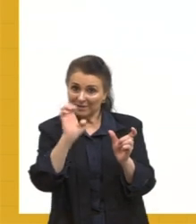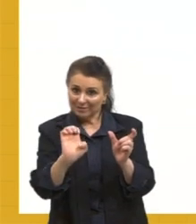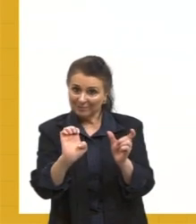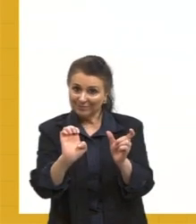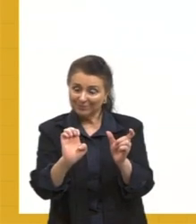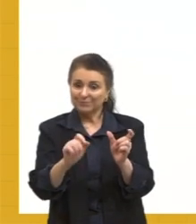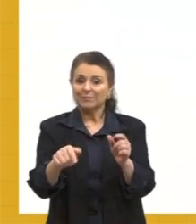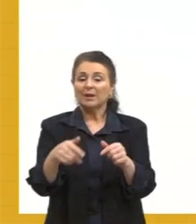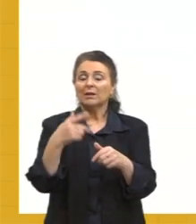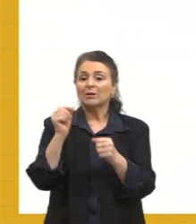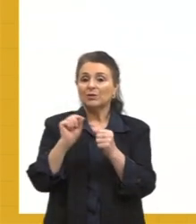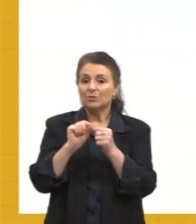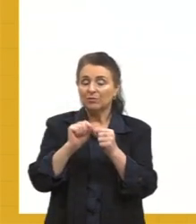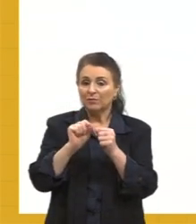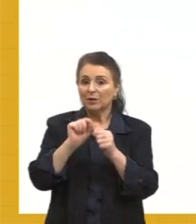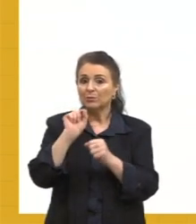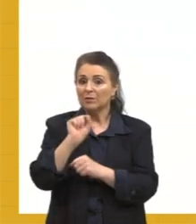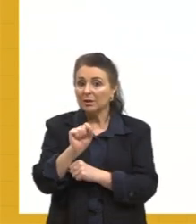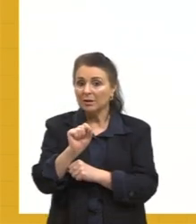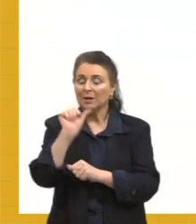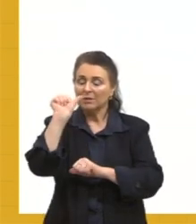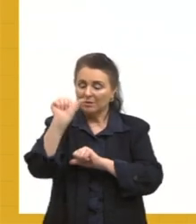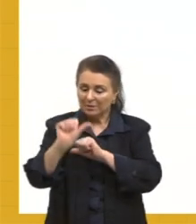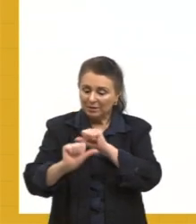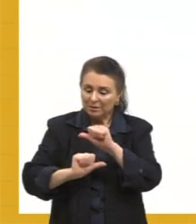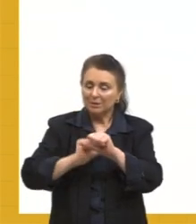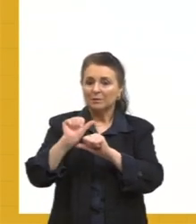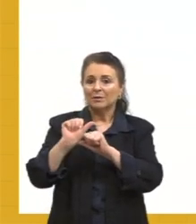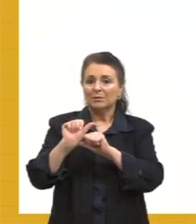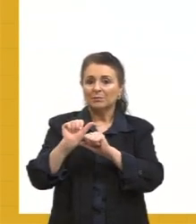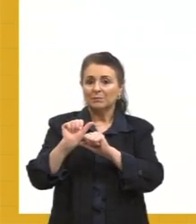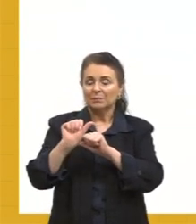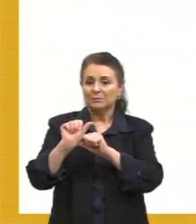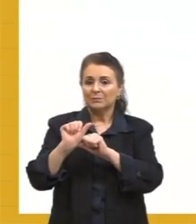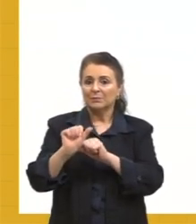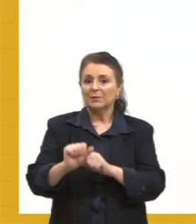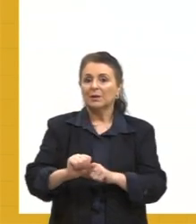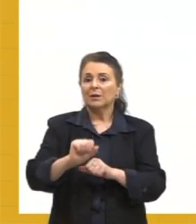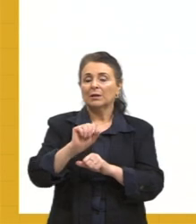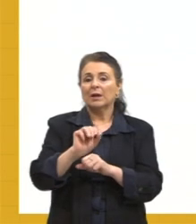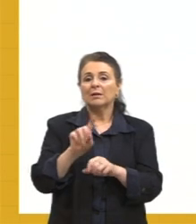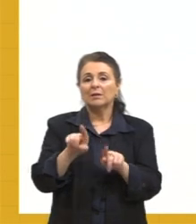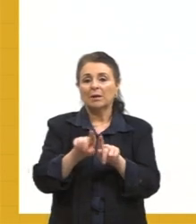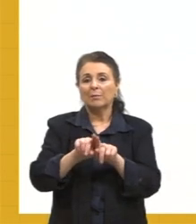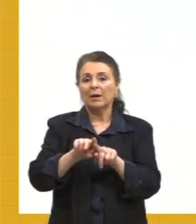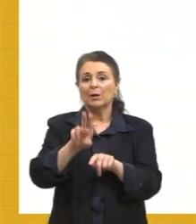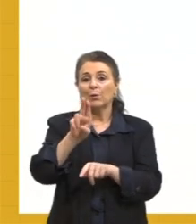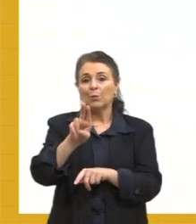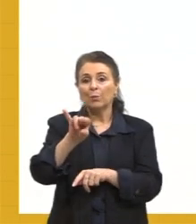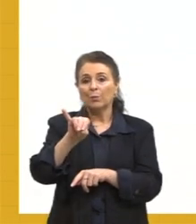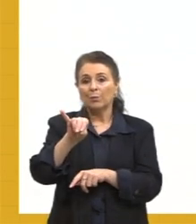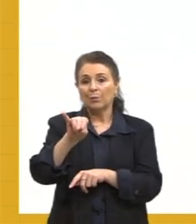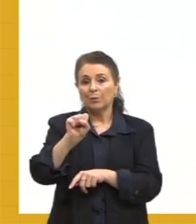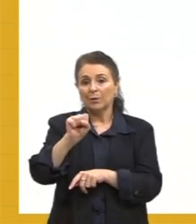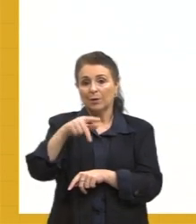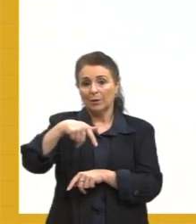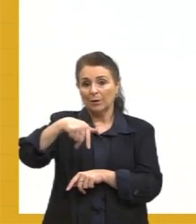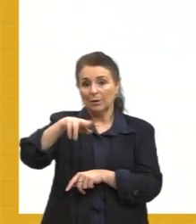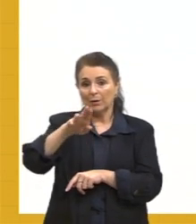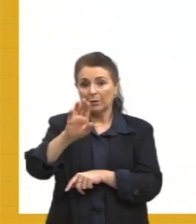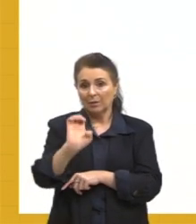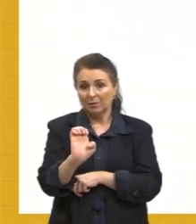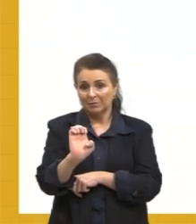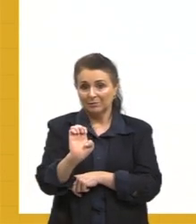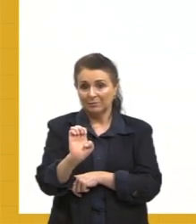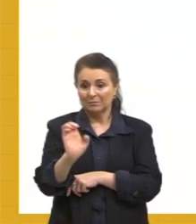Então, gente faz aí essa transformação. E o uísque, eu trouxe porque eu achei interessante a questão do W ali